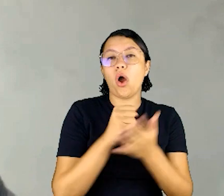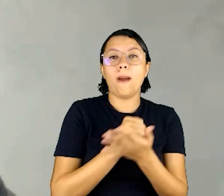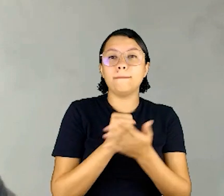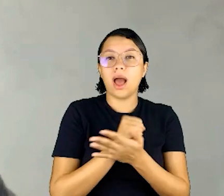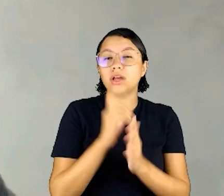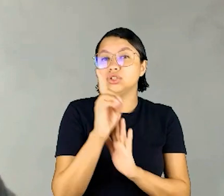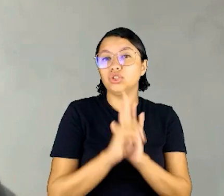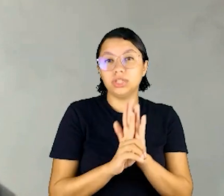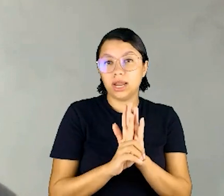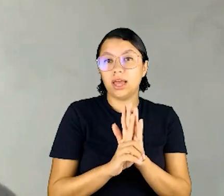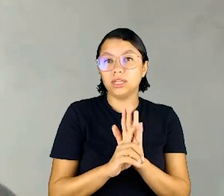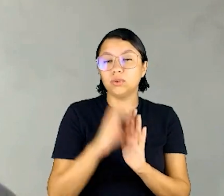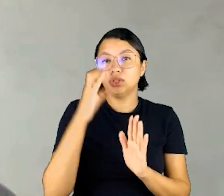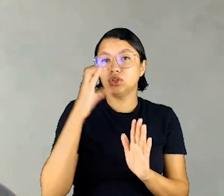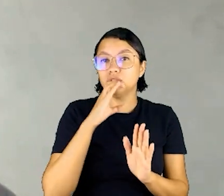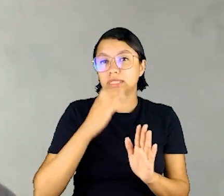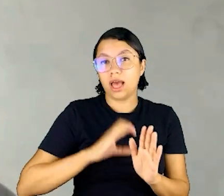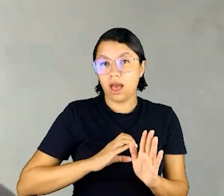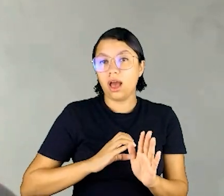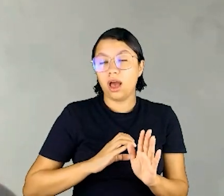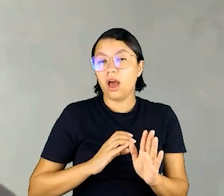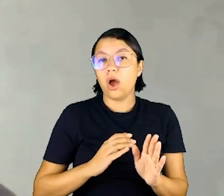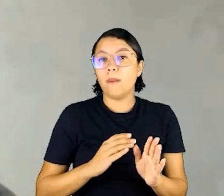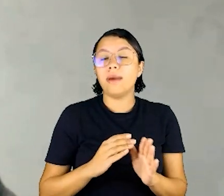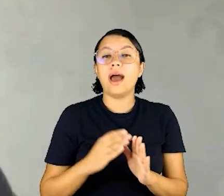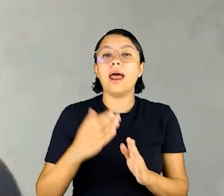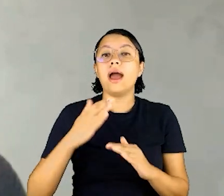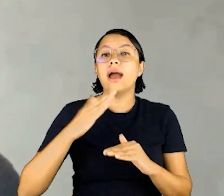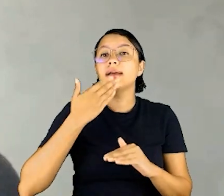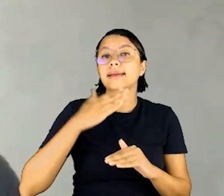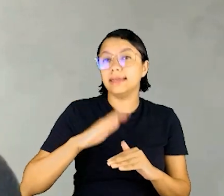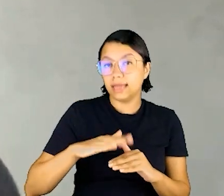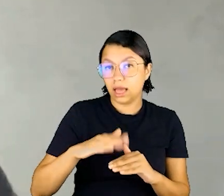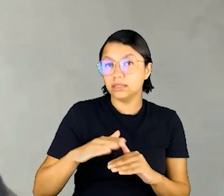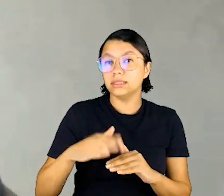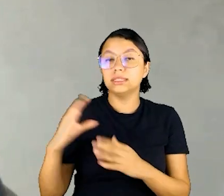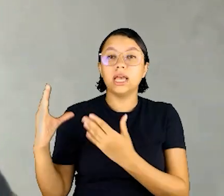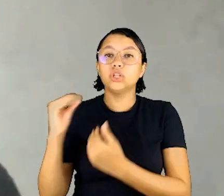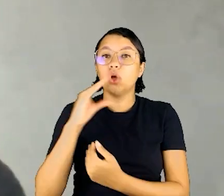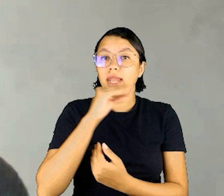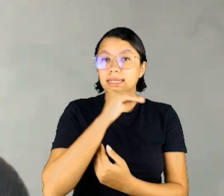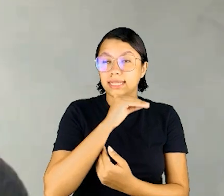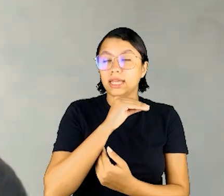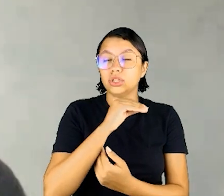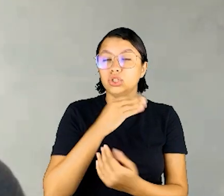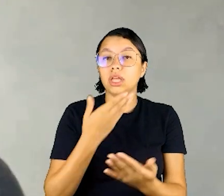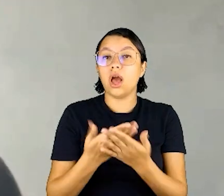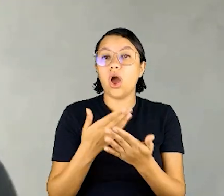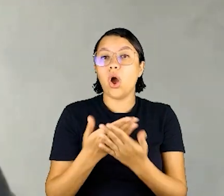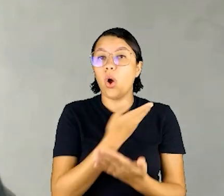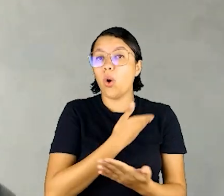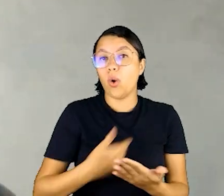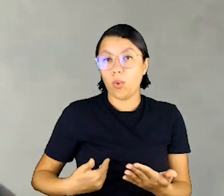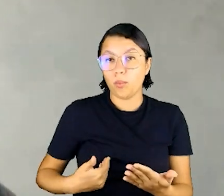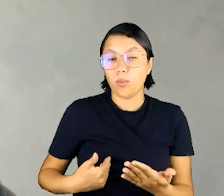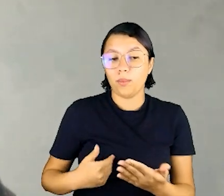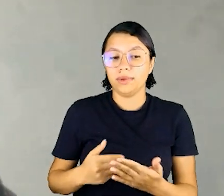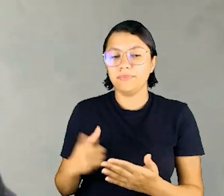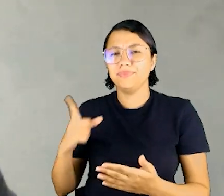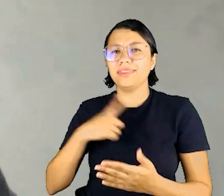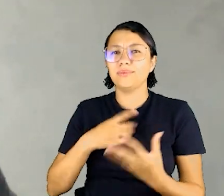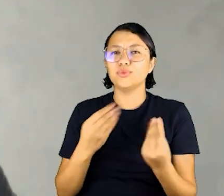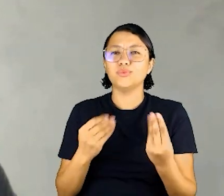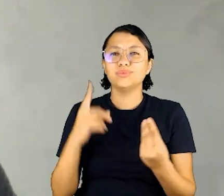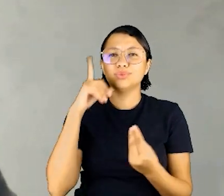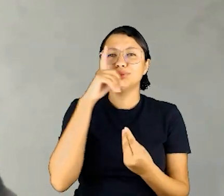conceitos básicos de Direito e Cidadania a crianças e adolescentes da rede pública de ensino. E nós temos